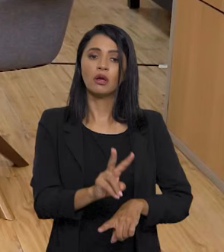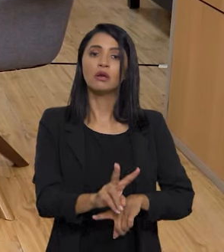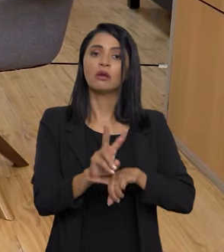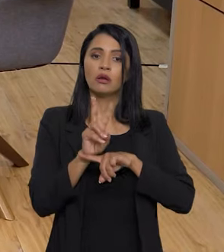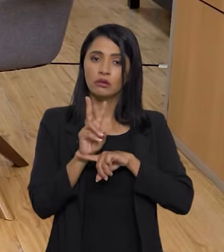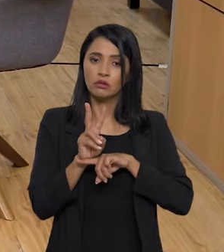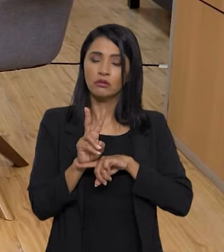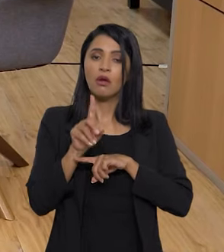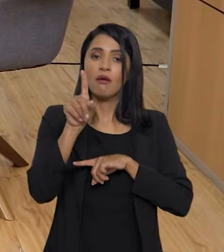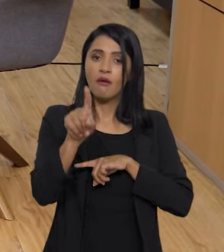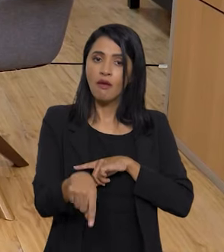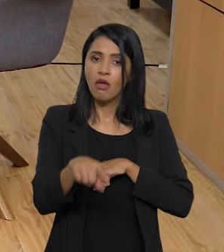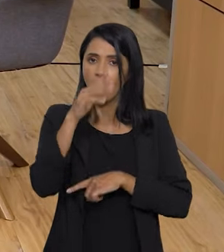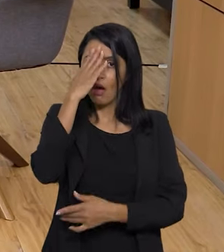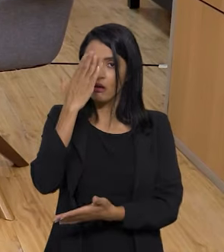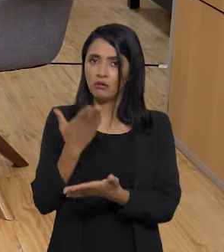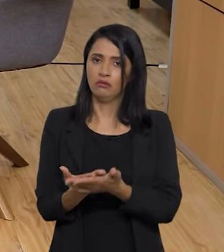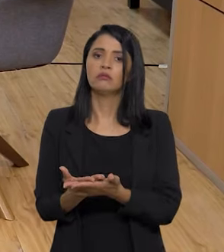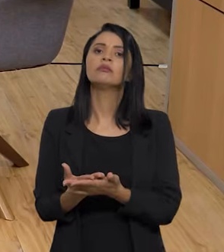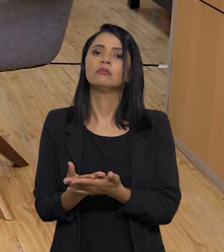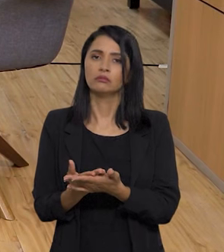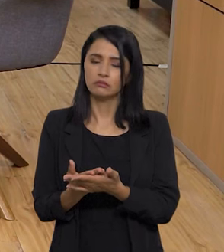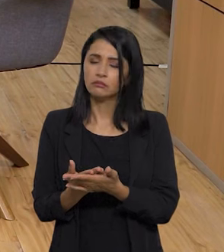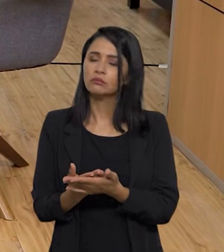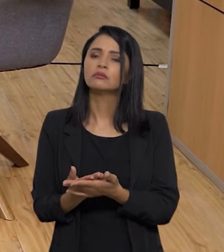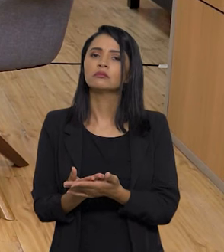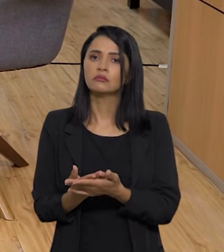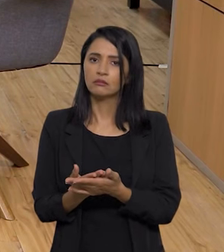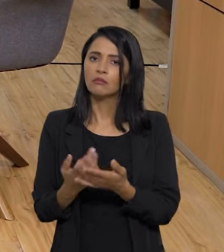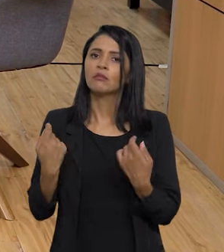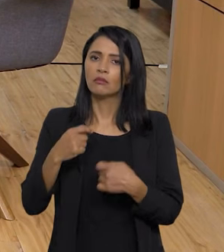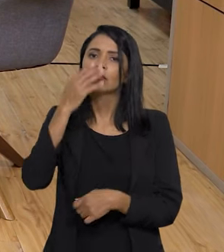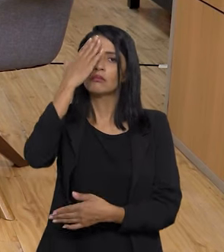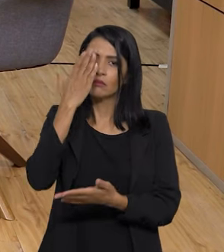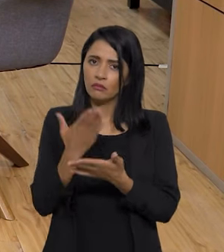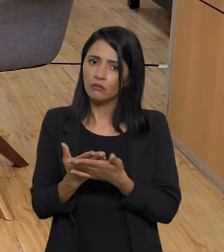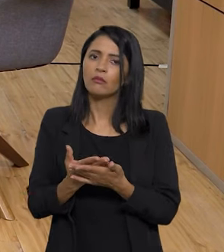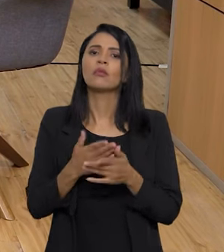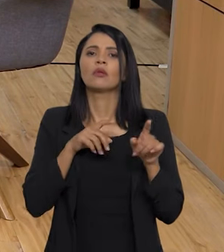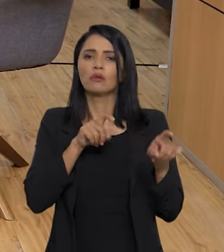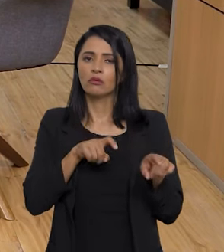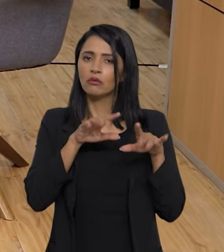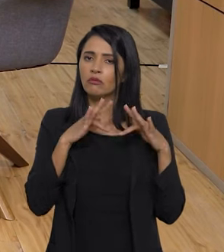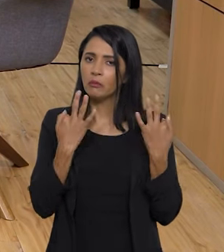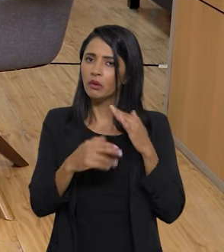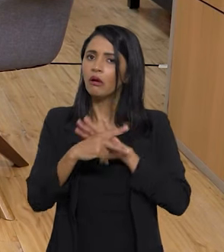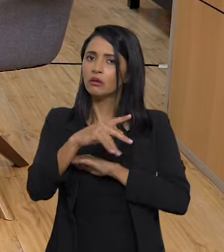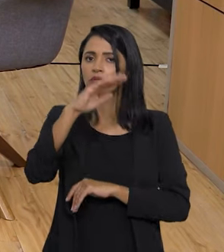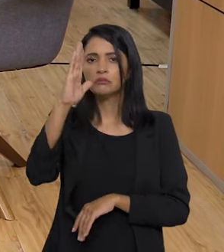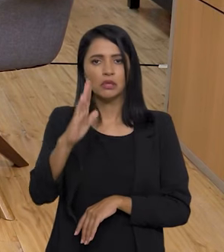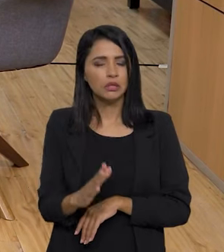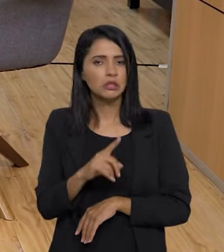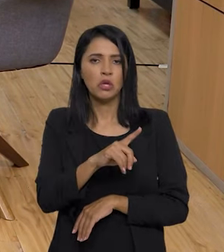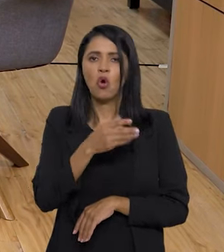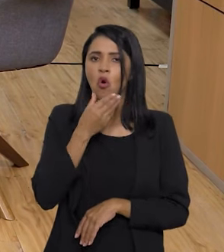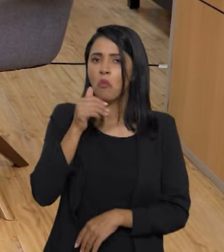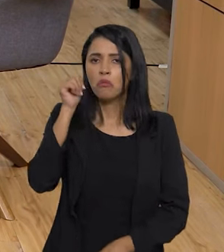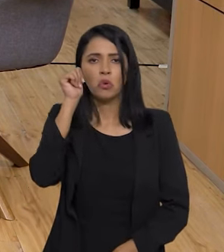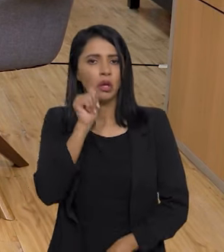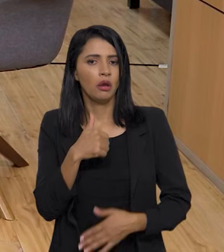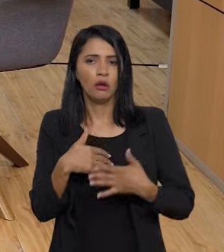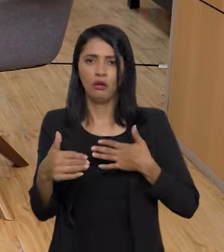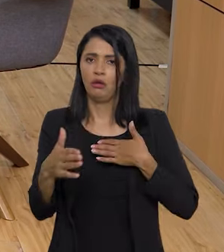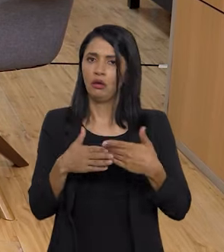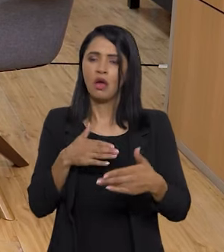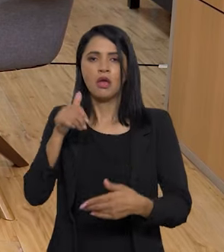é acreditar. Tem que acreditar no agricultor familiar do Brasil, seja ele homem, seja